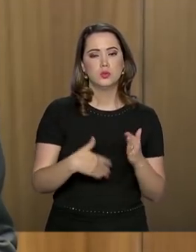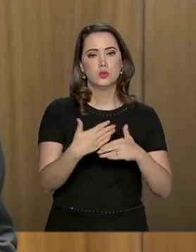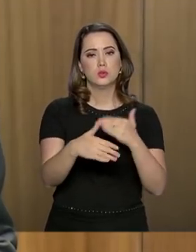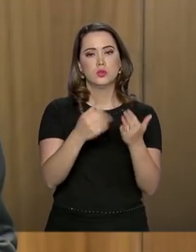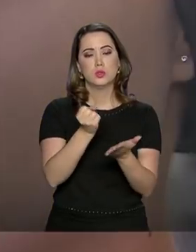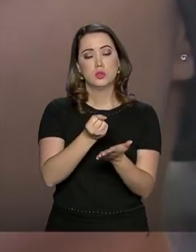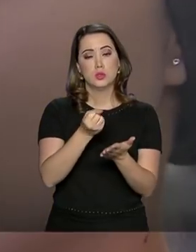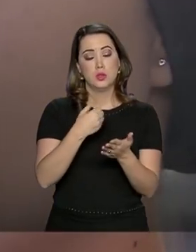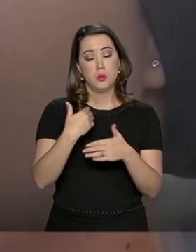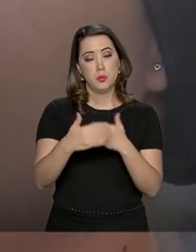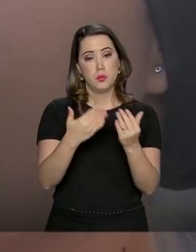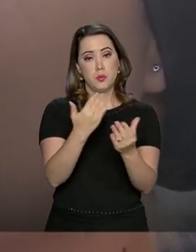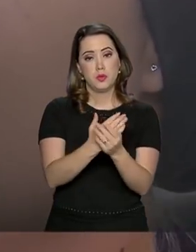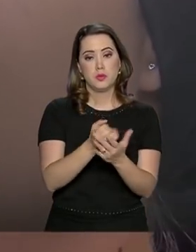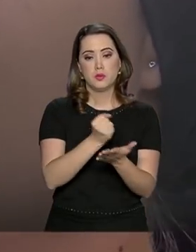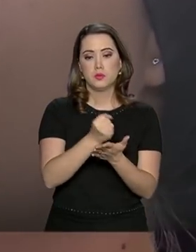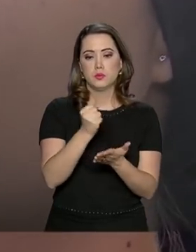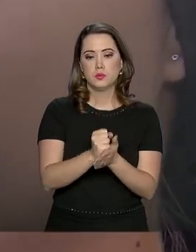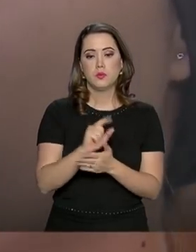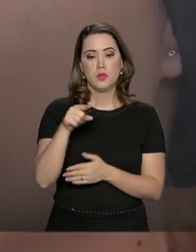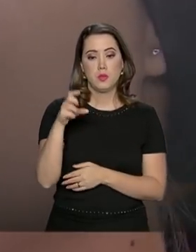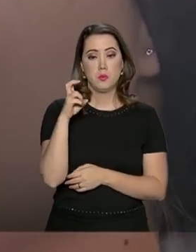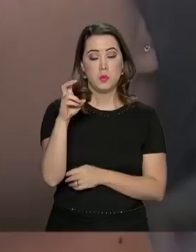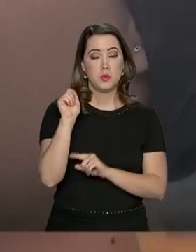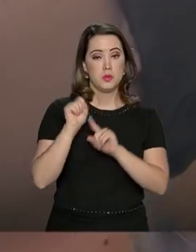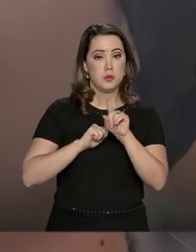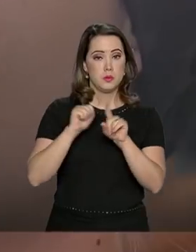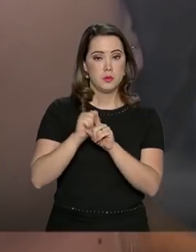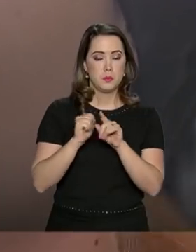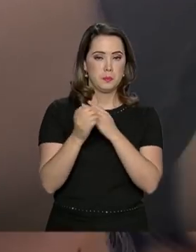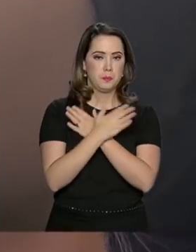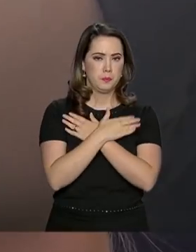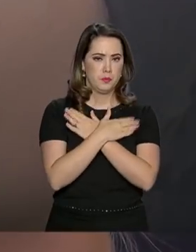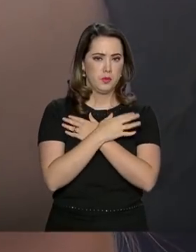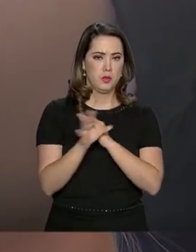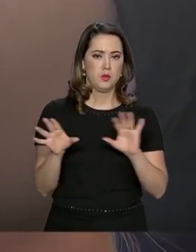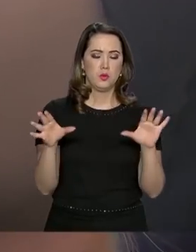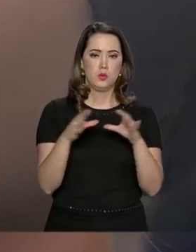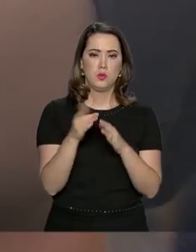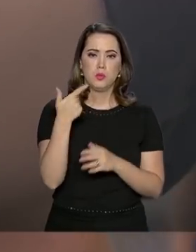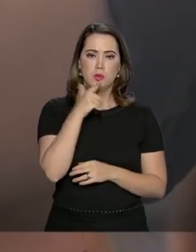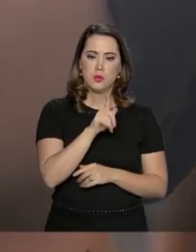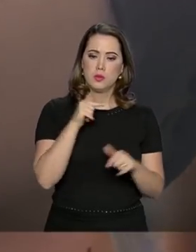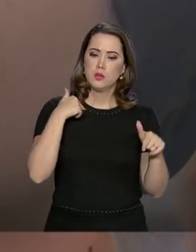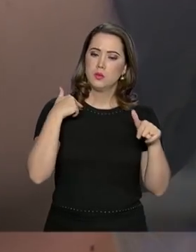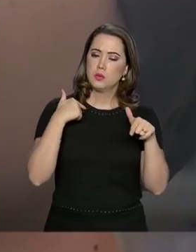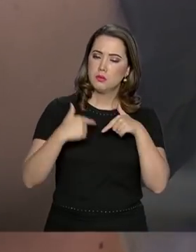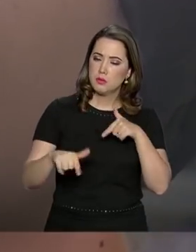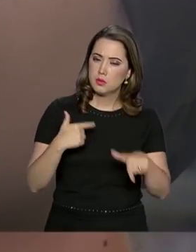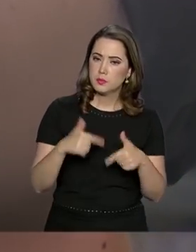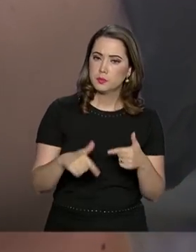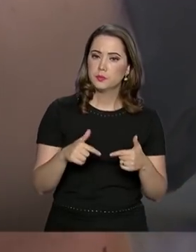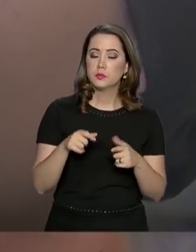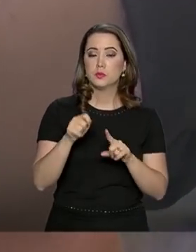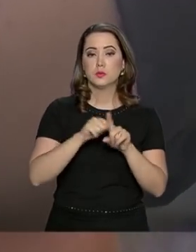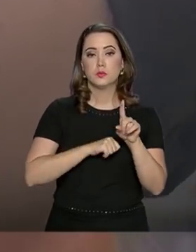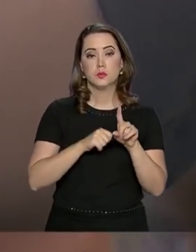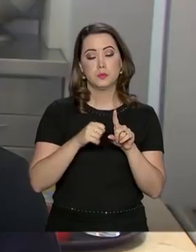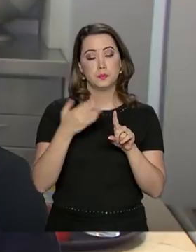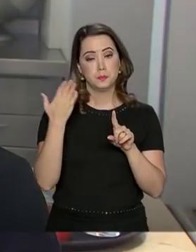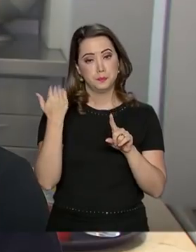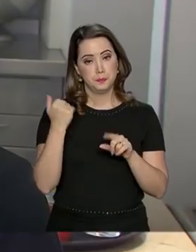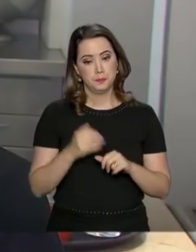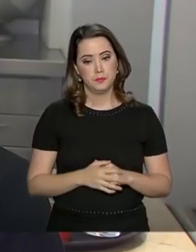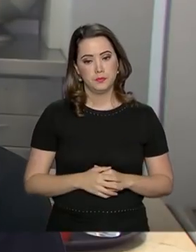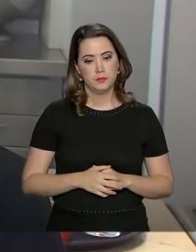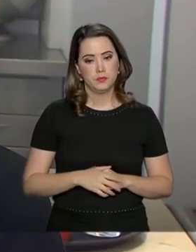de contratações. Depois de cinco meses desempregada, Carina faz parte do grupo que conseguiu uma vaga no mercado de trabalho no mês passado.